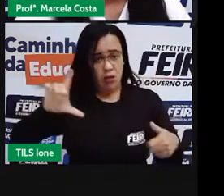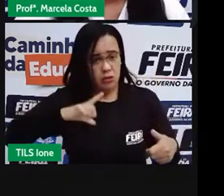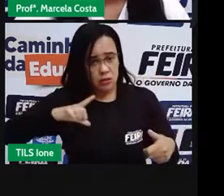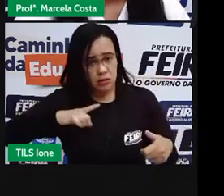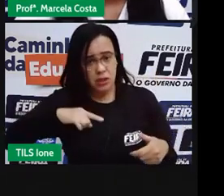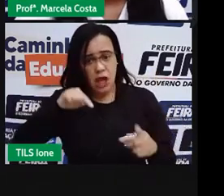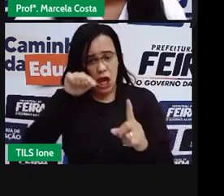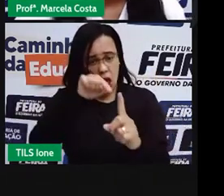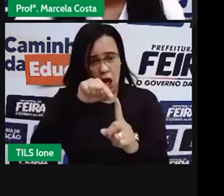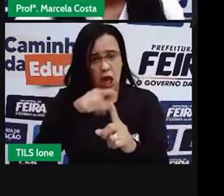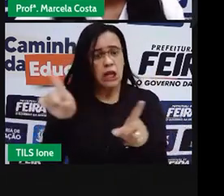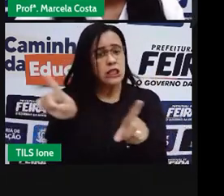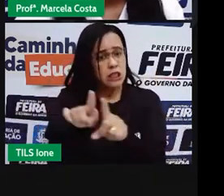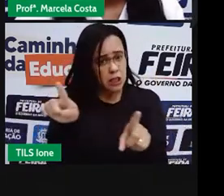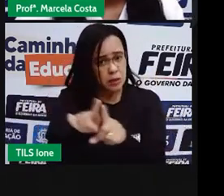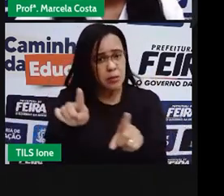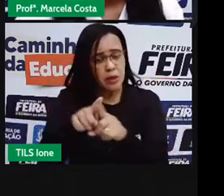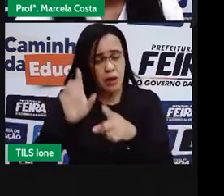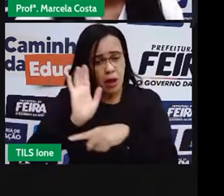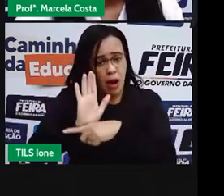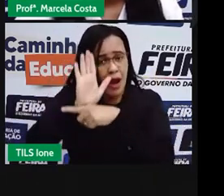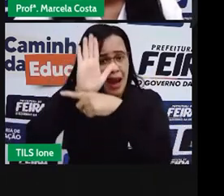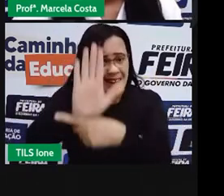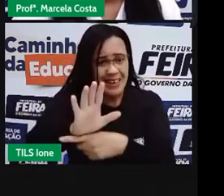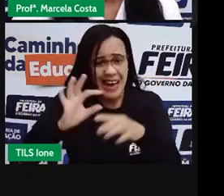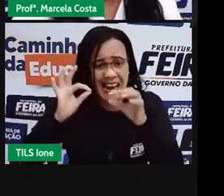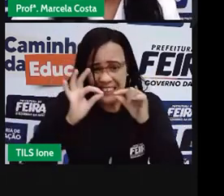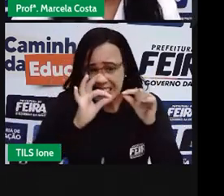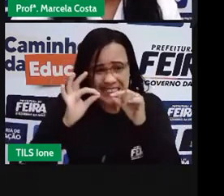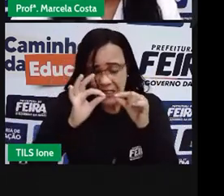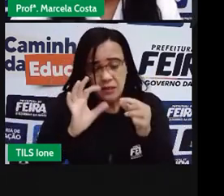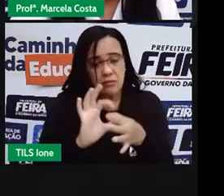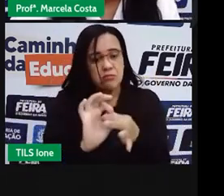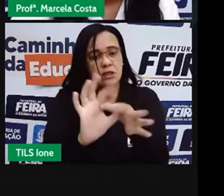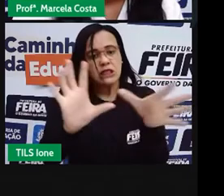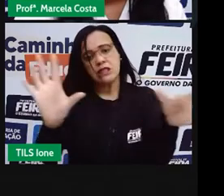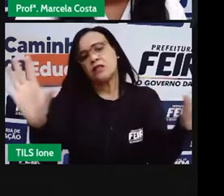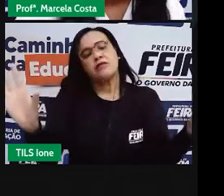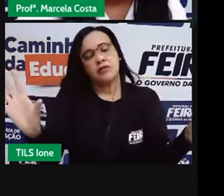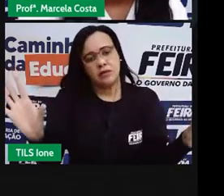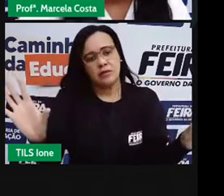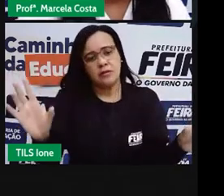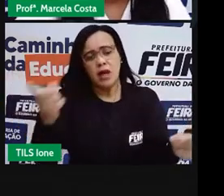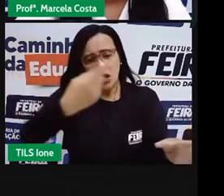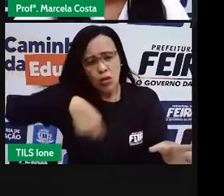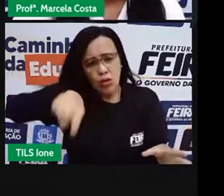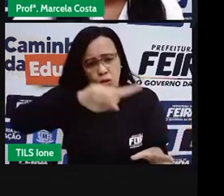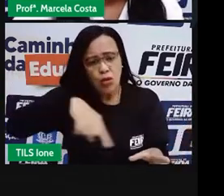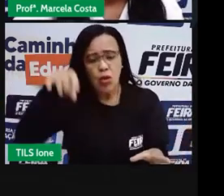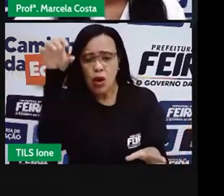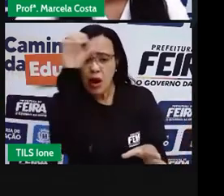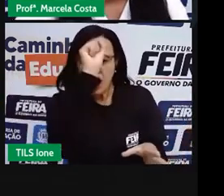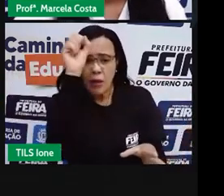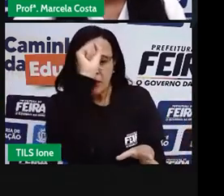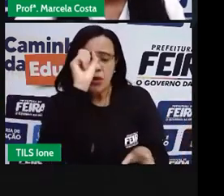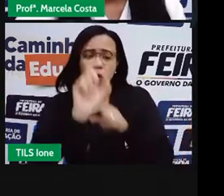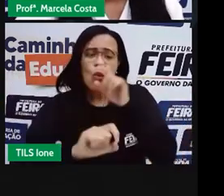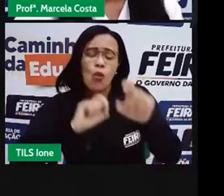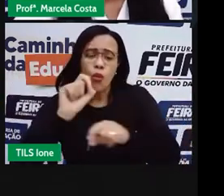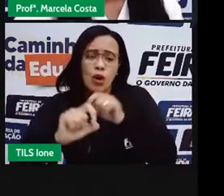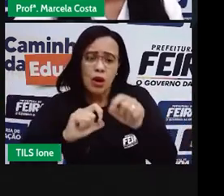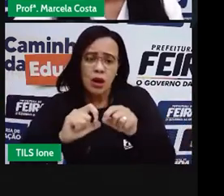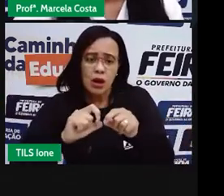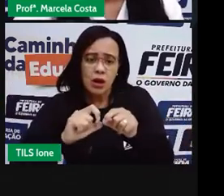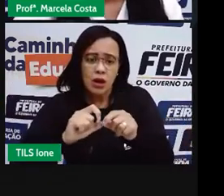cordas, deixou ele livre. Então, a gente aprende que uma boa ação gera